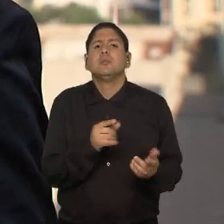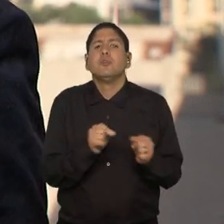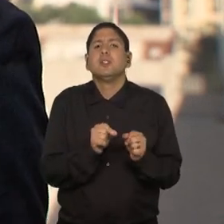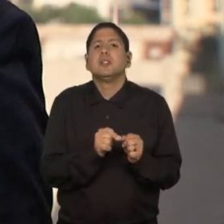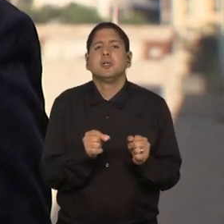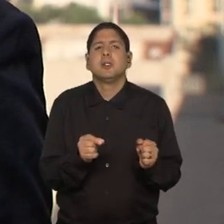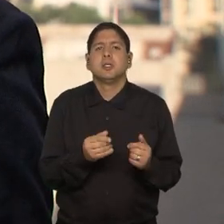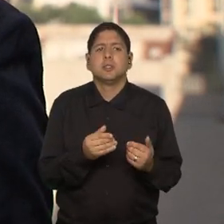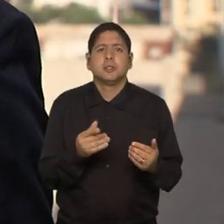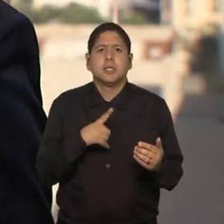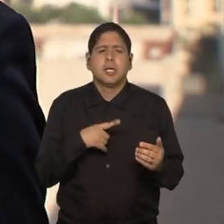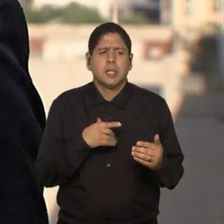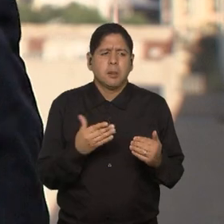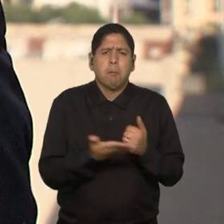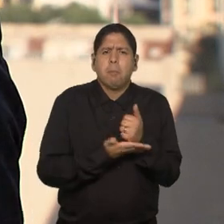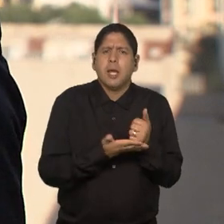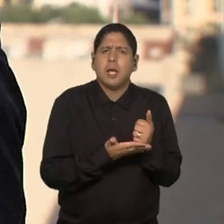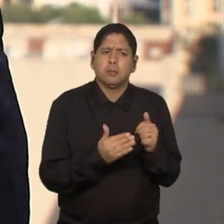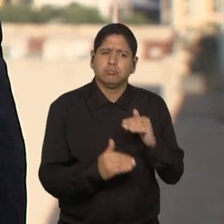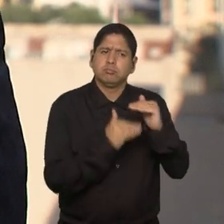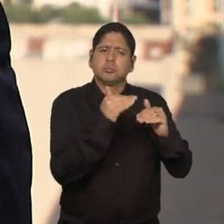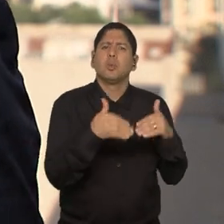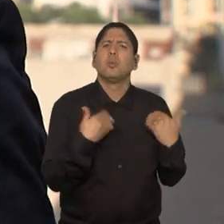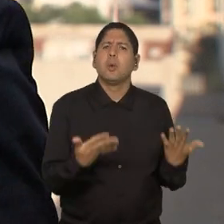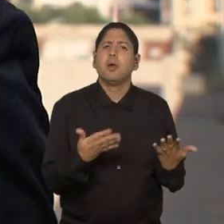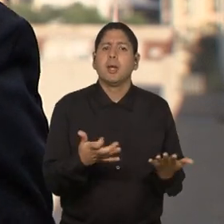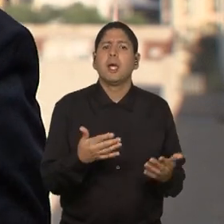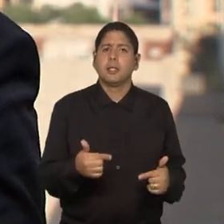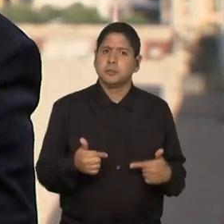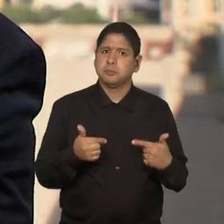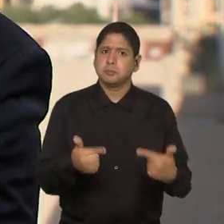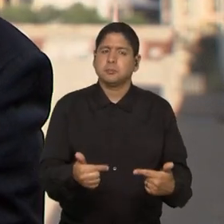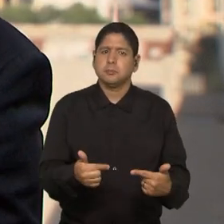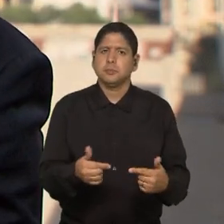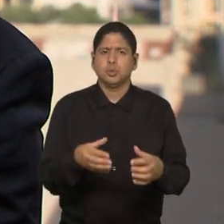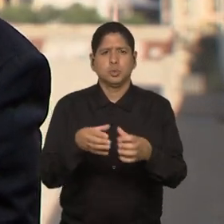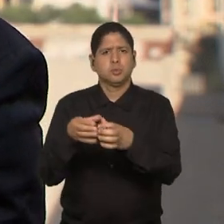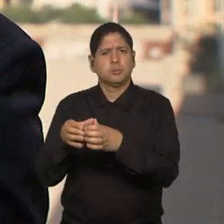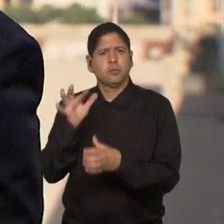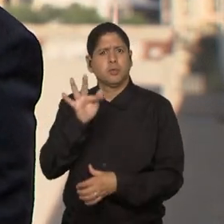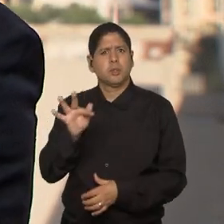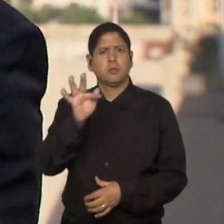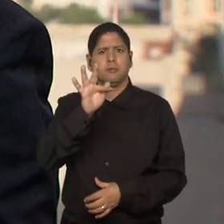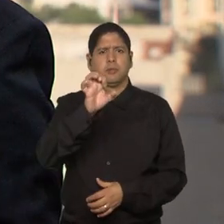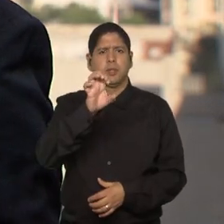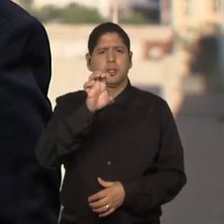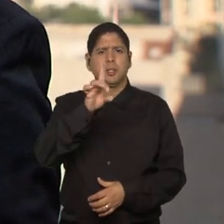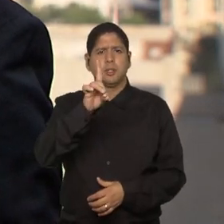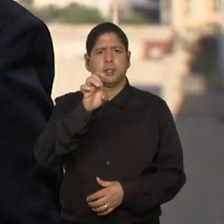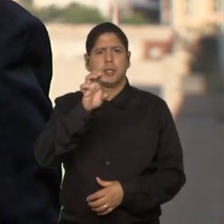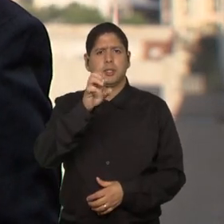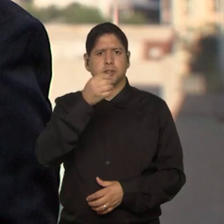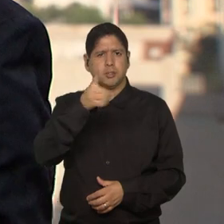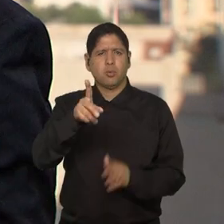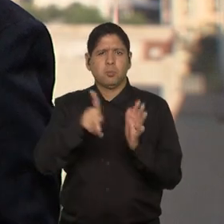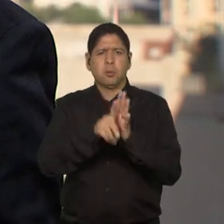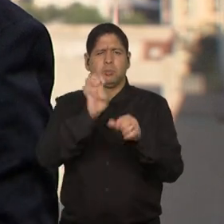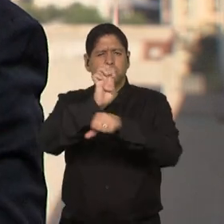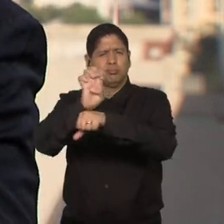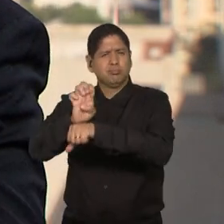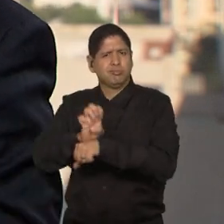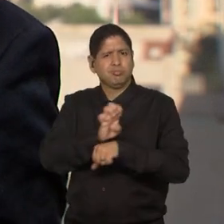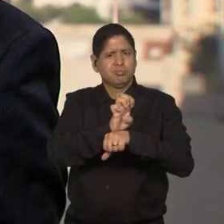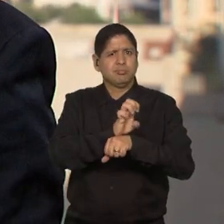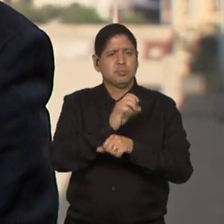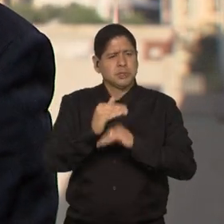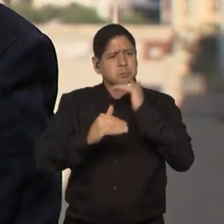poder irrigar essa base? Bom, seria uma iniciativa através de nossas federações estaduais, que são responsáveis pelo desenvolvimento do futebol